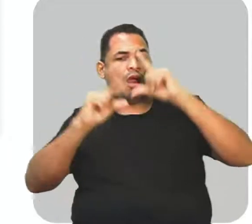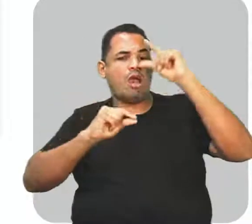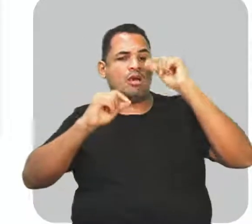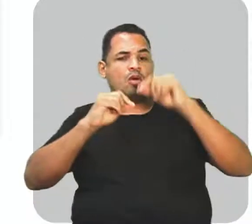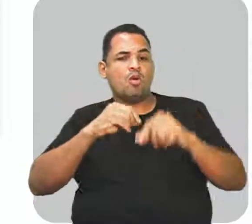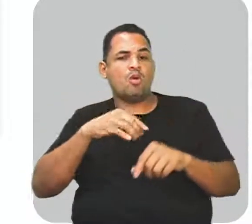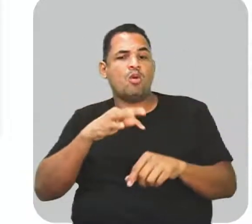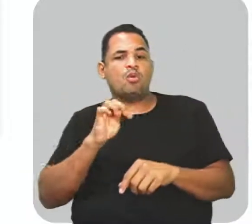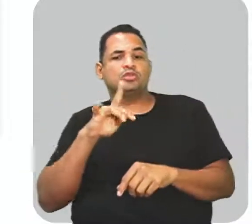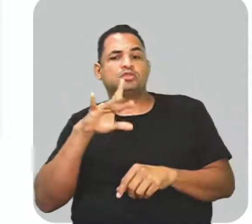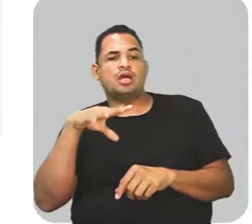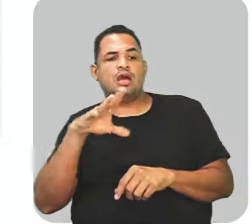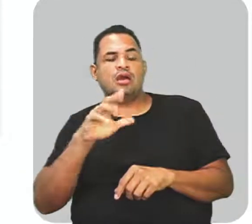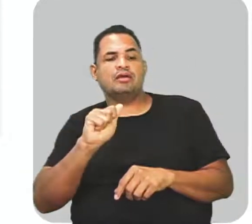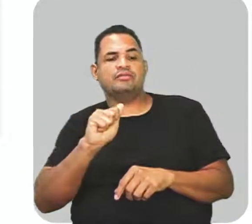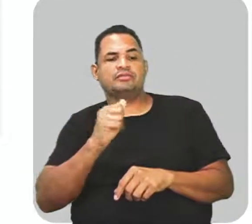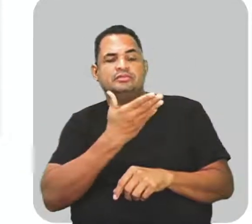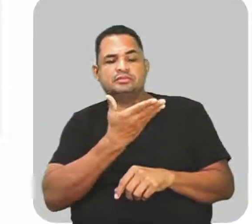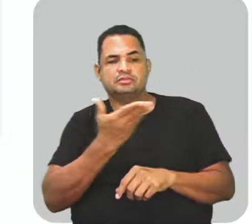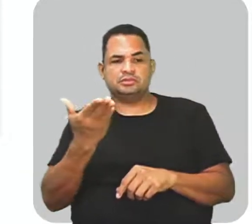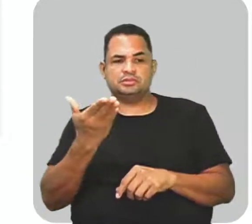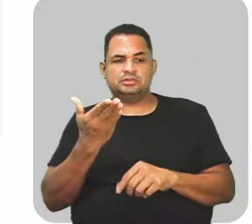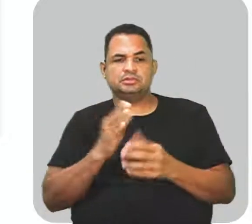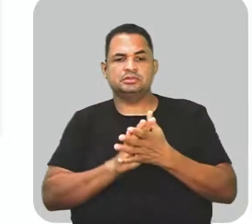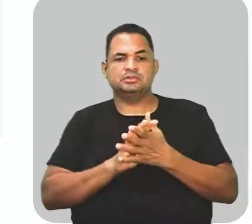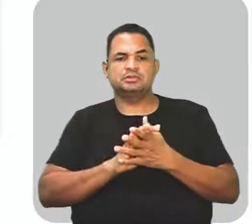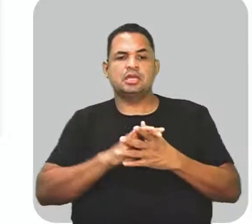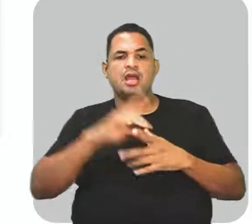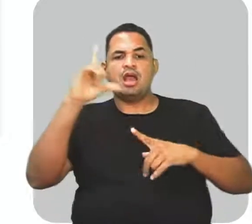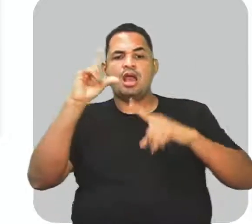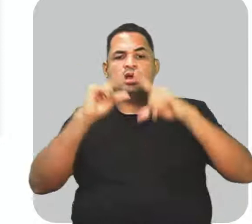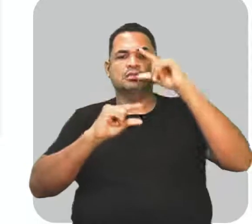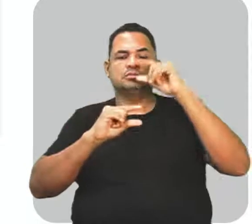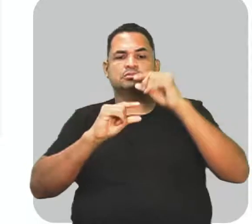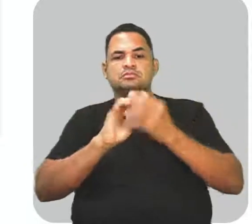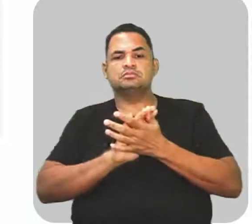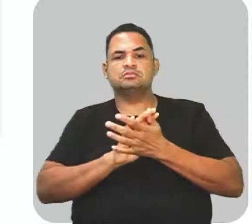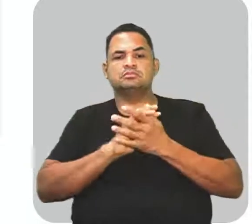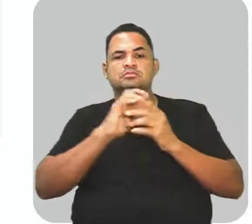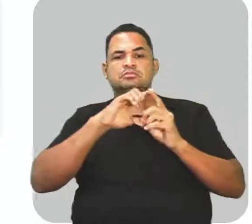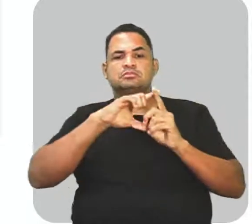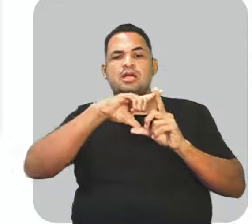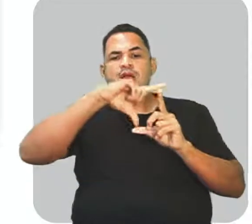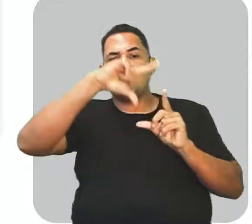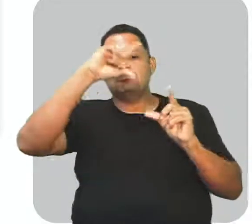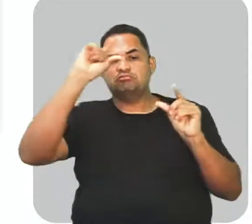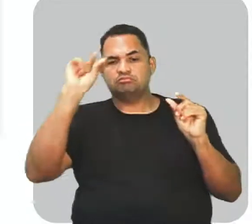esse verso de Camões. Os raios da lua,